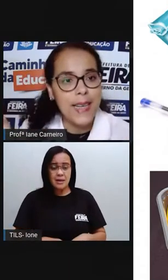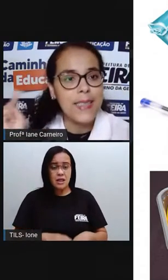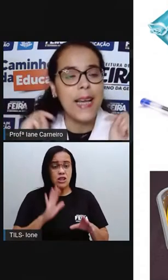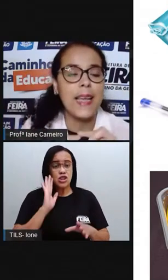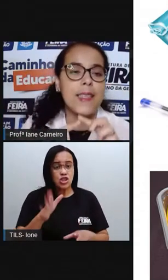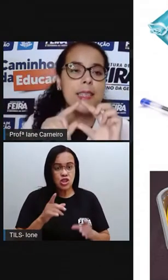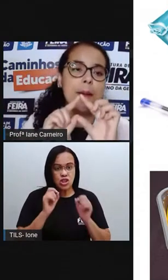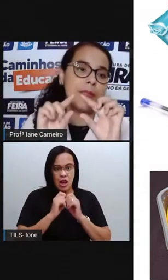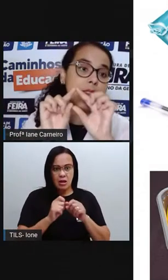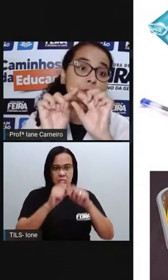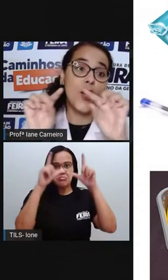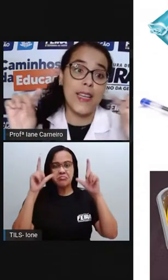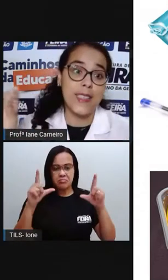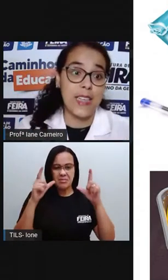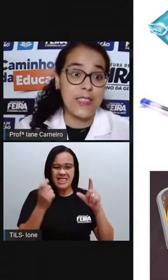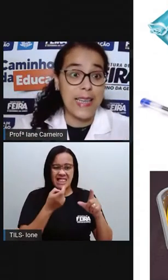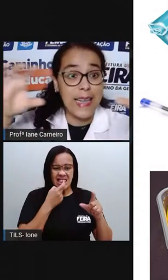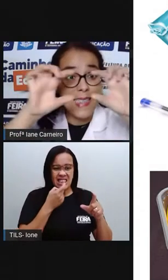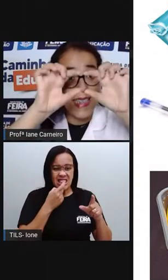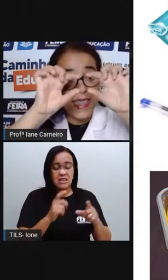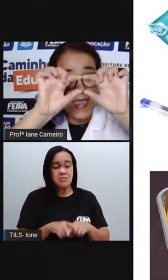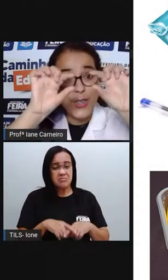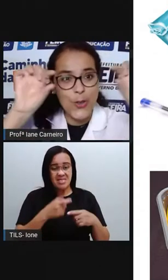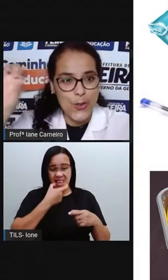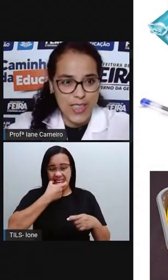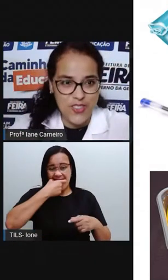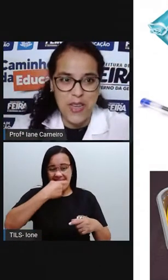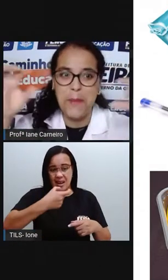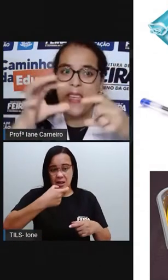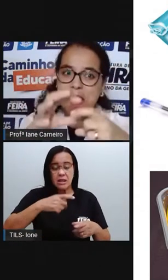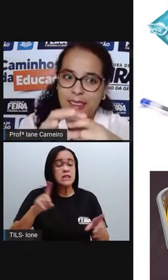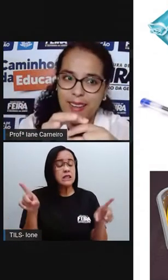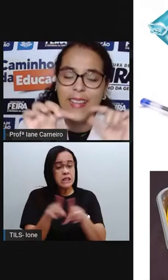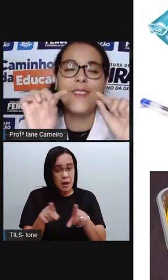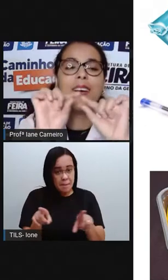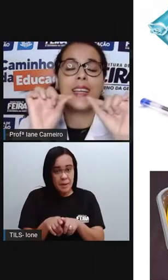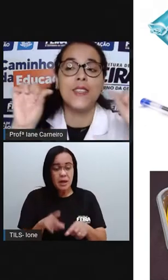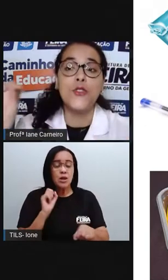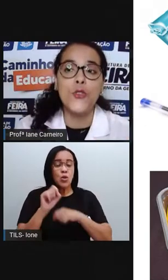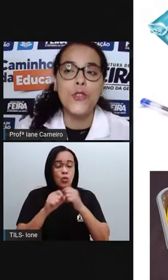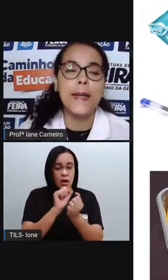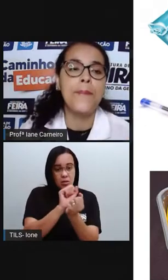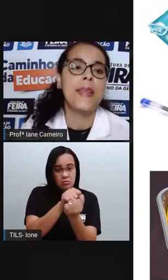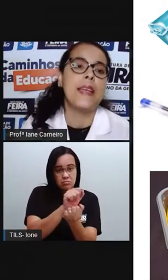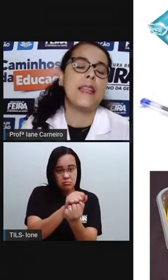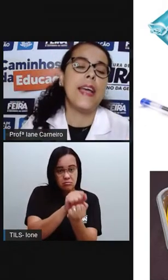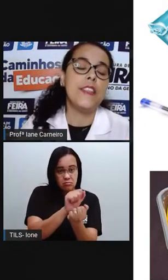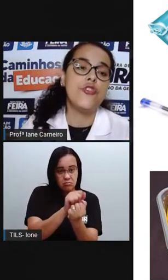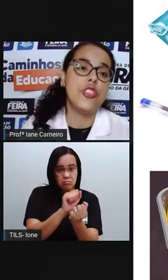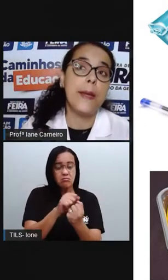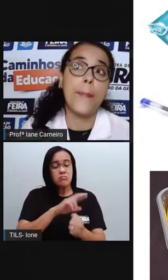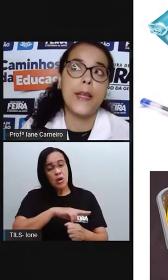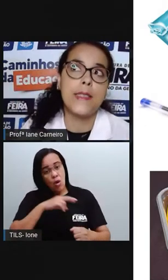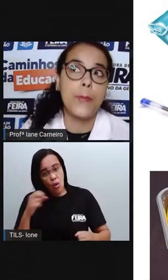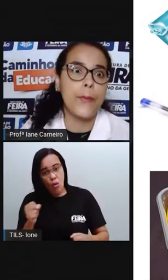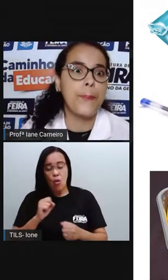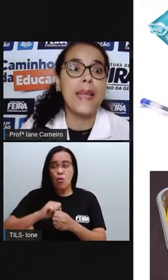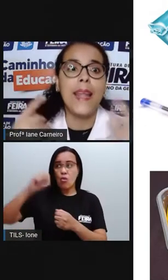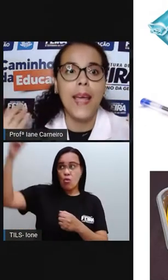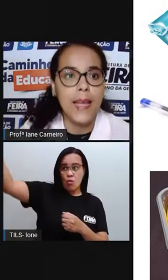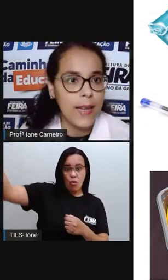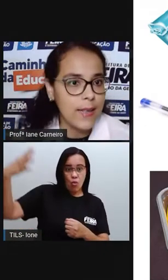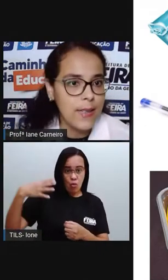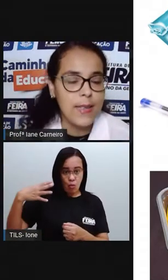lâmpada, aquelas lâmpadas fluorescentes, aquelas grandonas, não é a pequenininha não, a grandona, tinha, por exemplo,